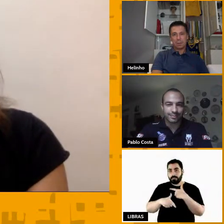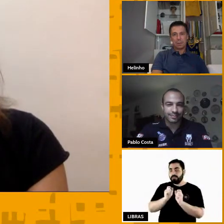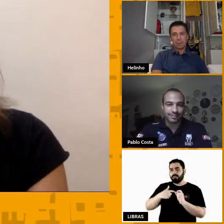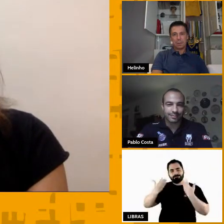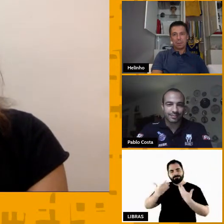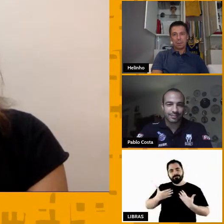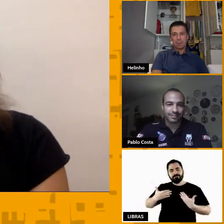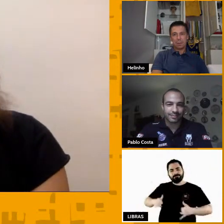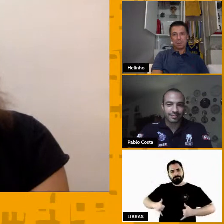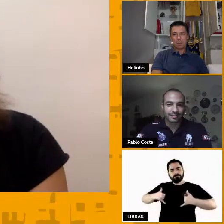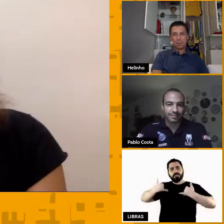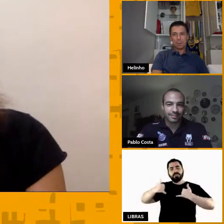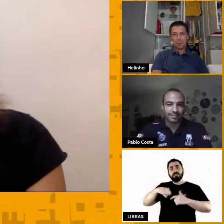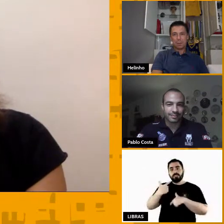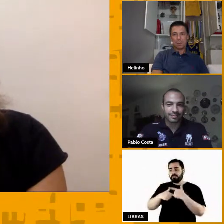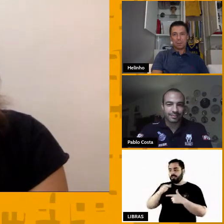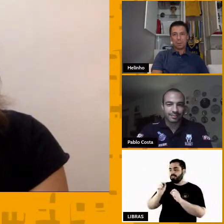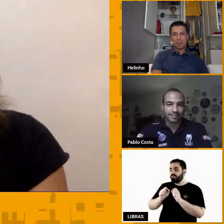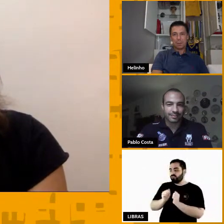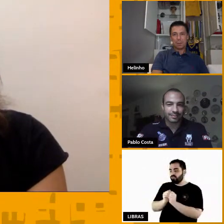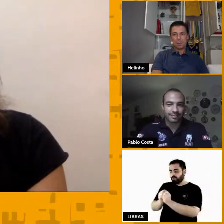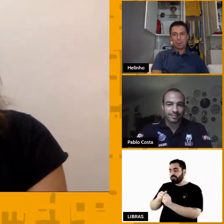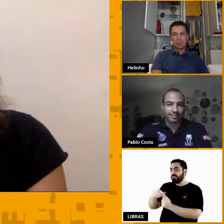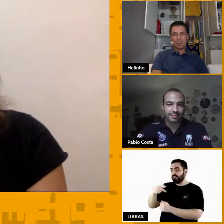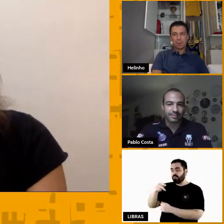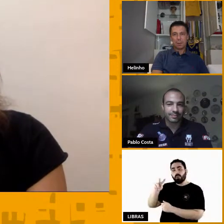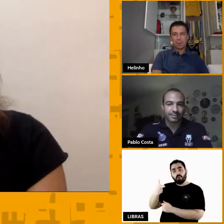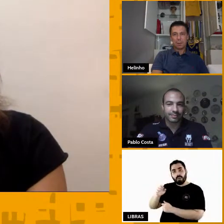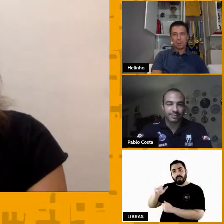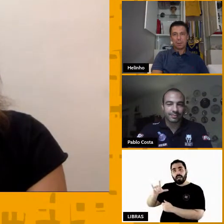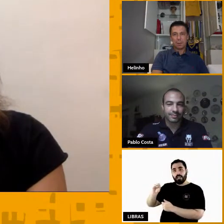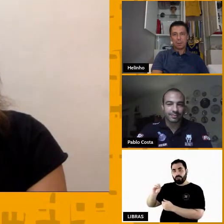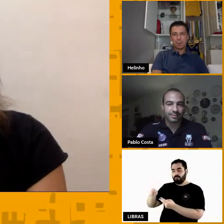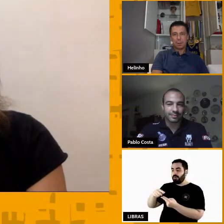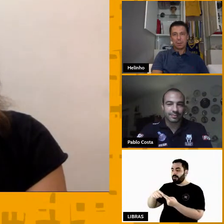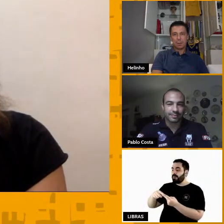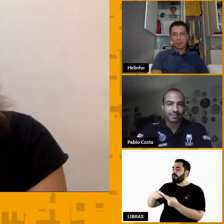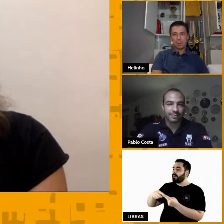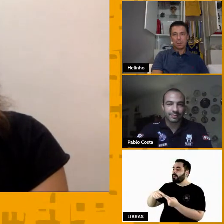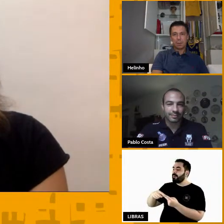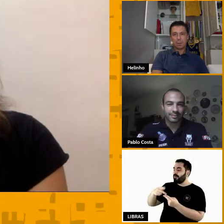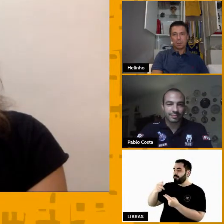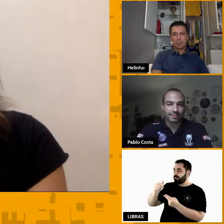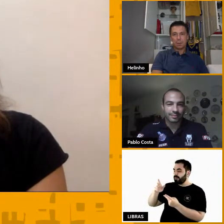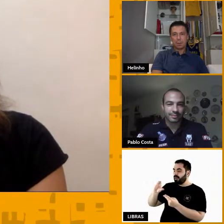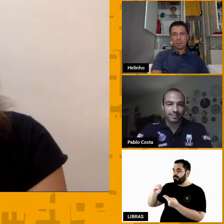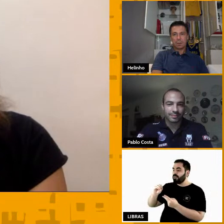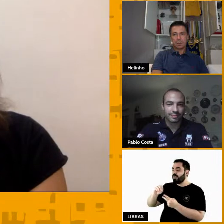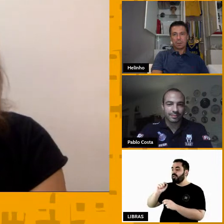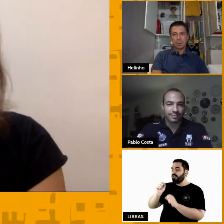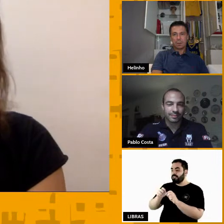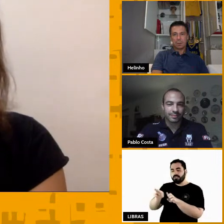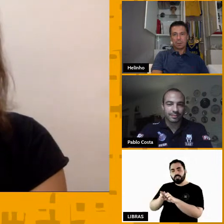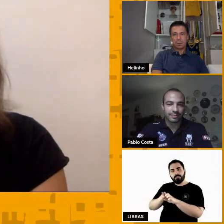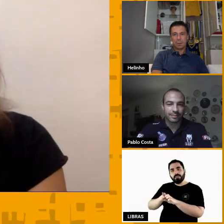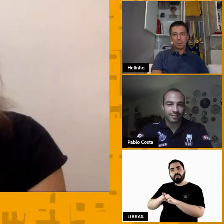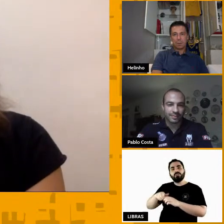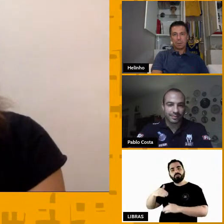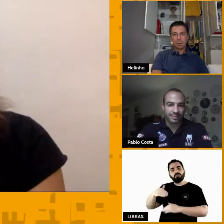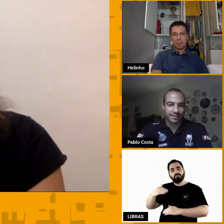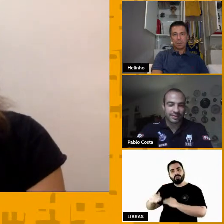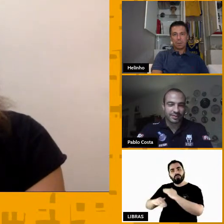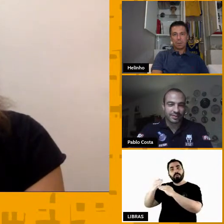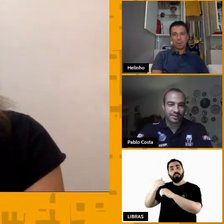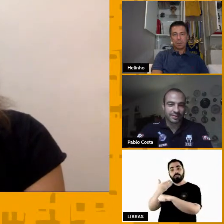Pablo, de um trabalho que eu tenho feito há bastante tempo também, de formação e desenvolvimento de treinadores esportivos, desde a